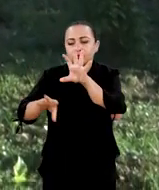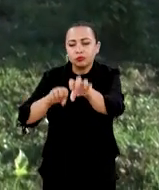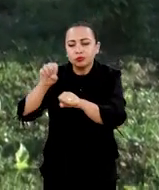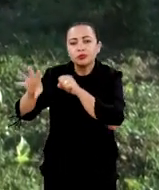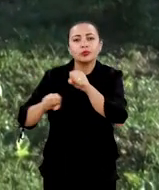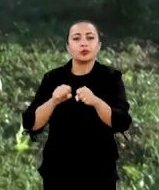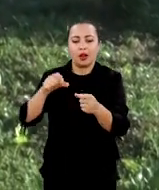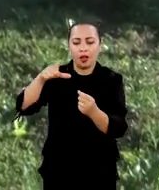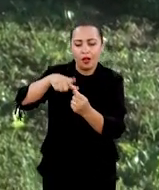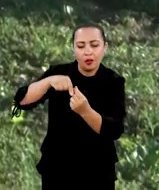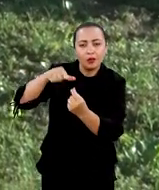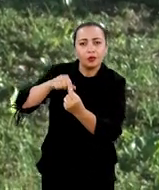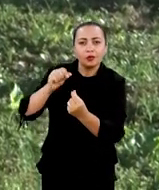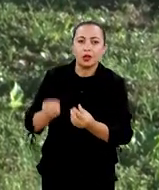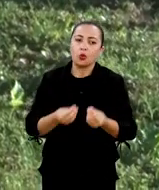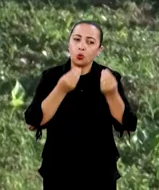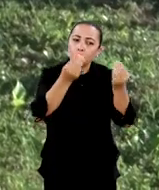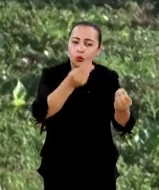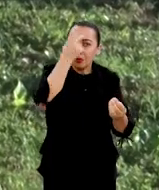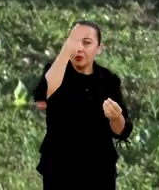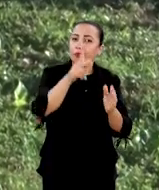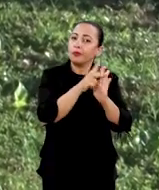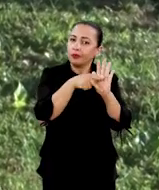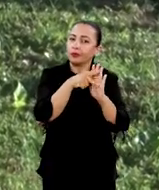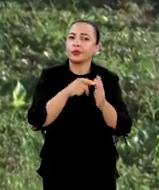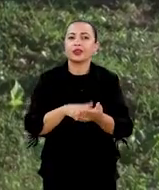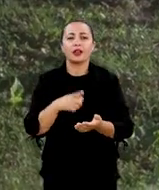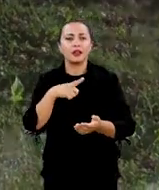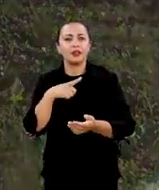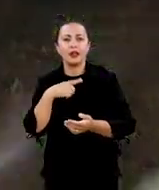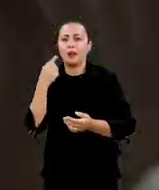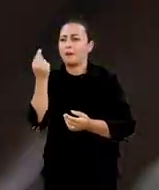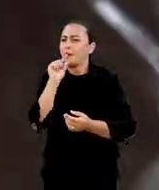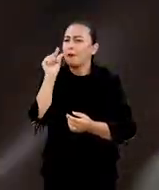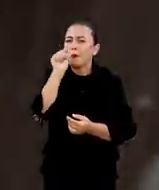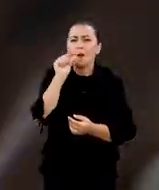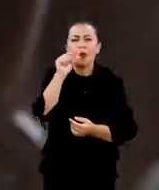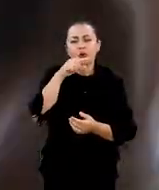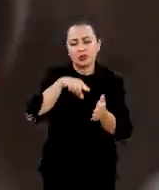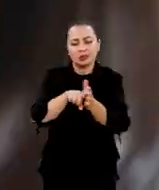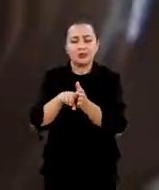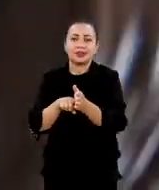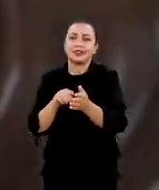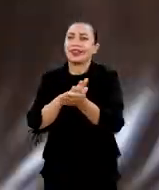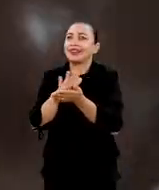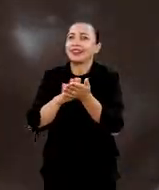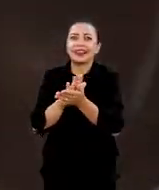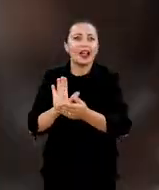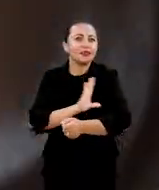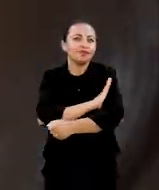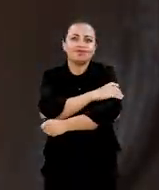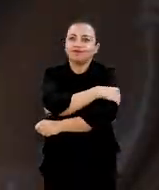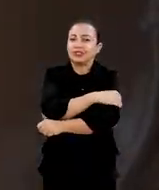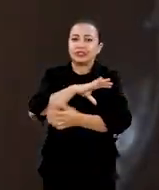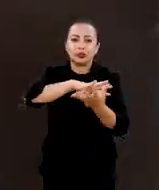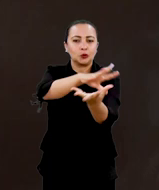fazendo a extração dessas amêndoas, doando para o projeto. Existem poucas pesquisas e nenhuma patente no